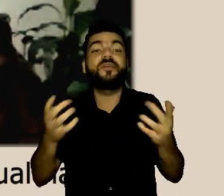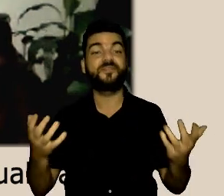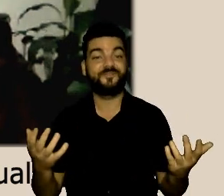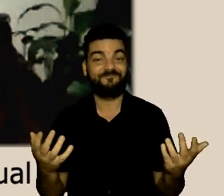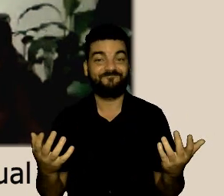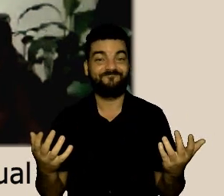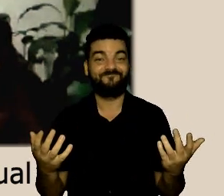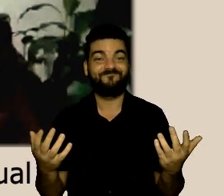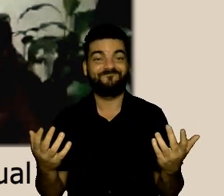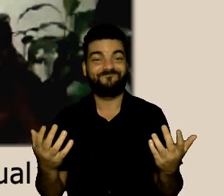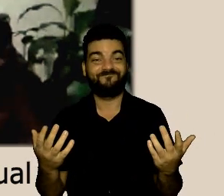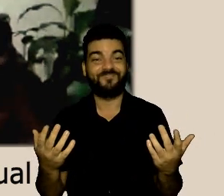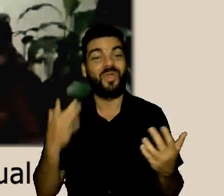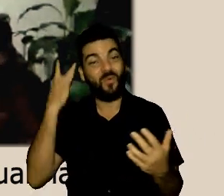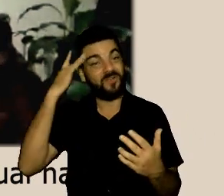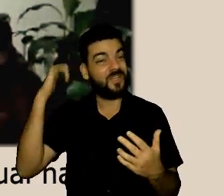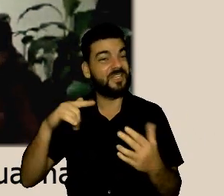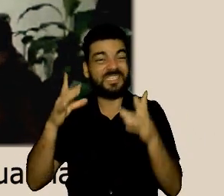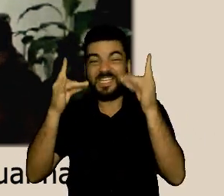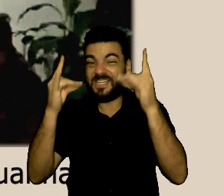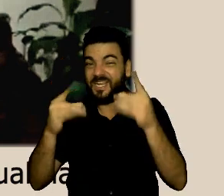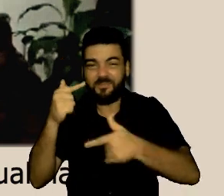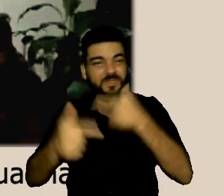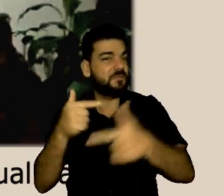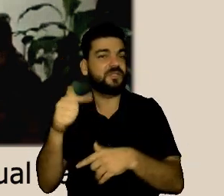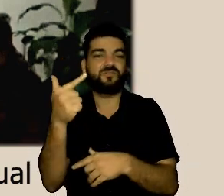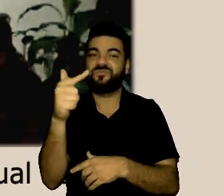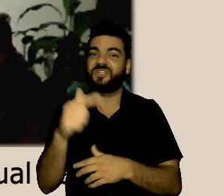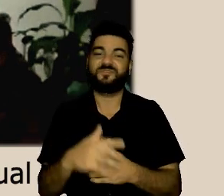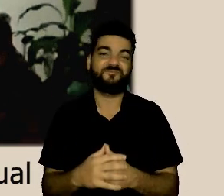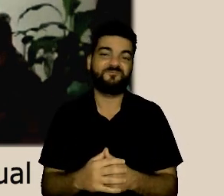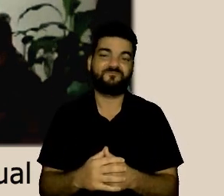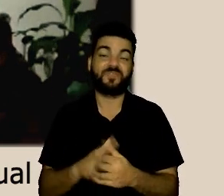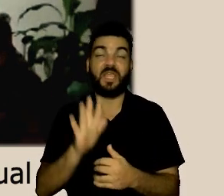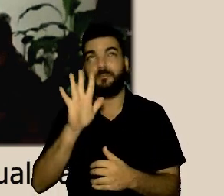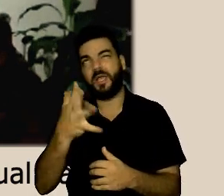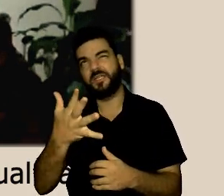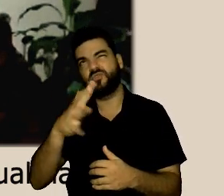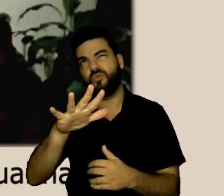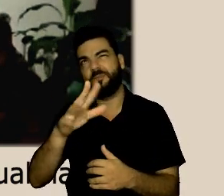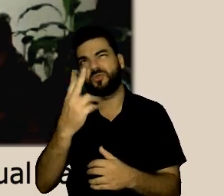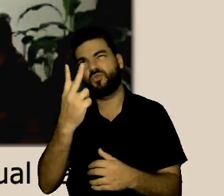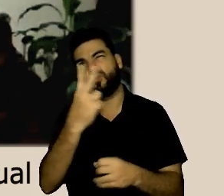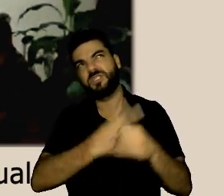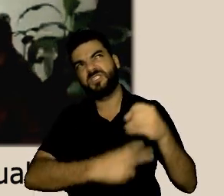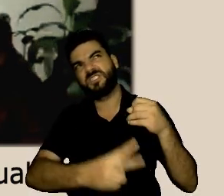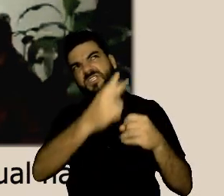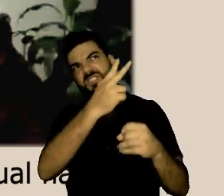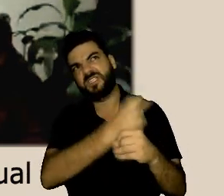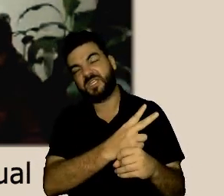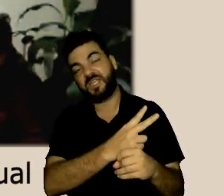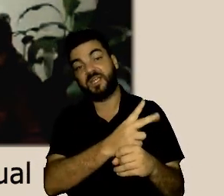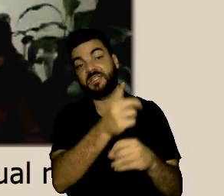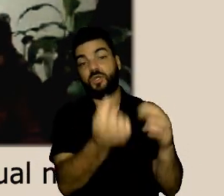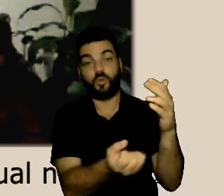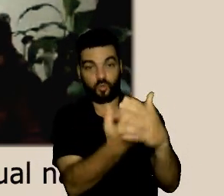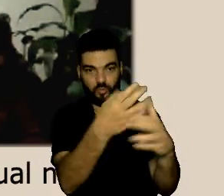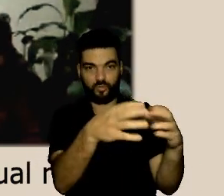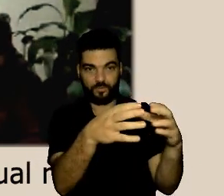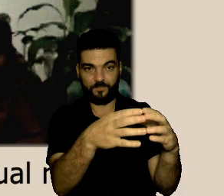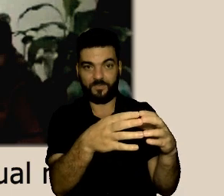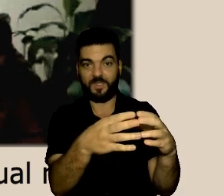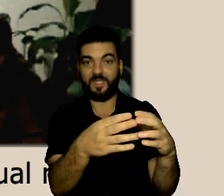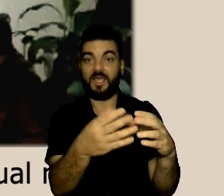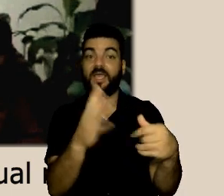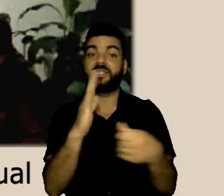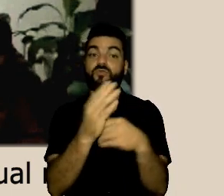essas demandas deveriam ser trabalhadas de algum modo mais especializadas e aí já há algum tempo cerca de dois anos